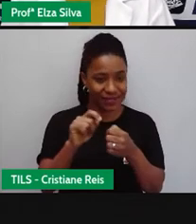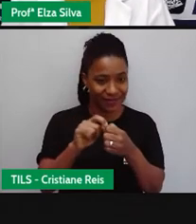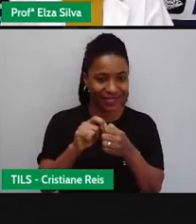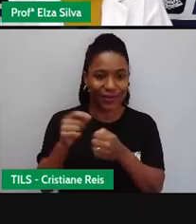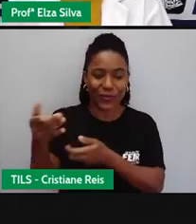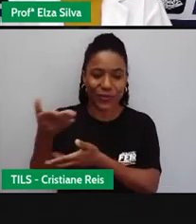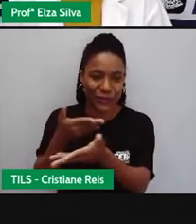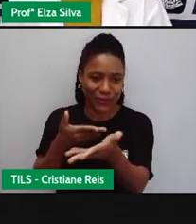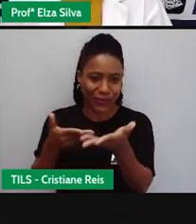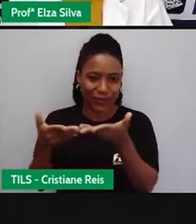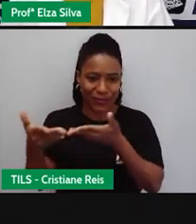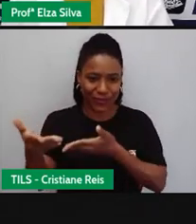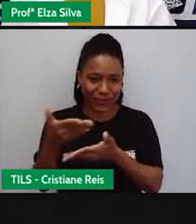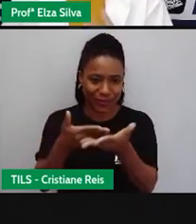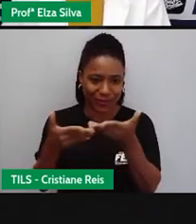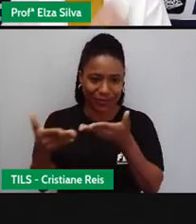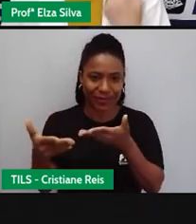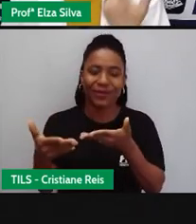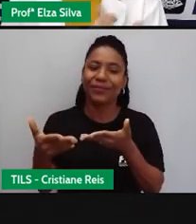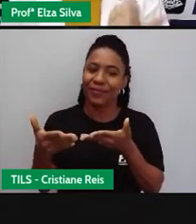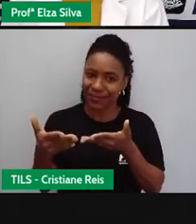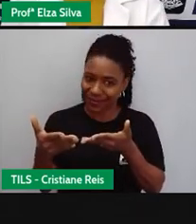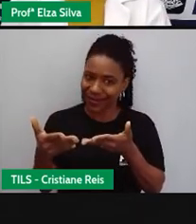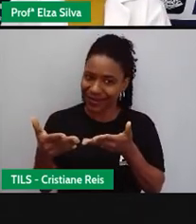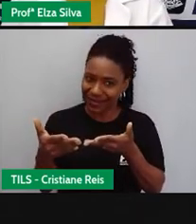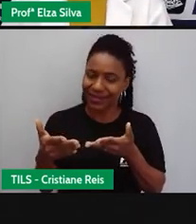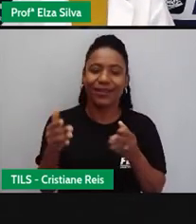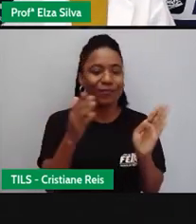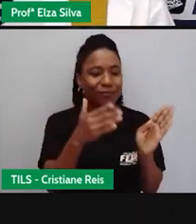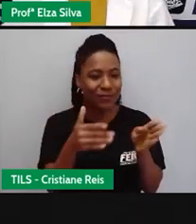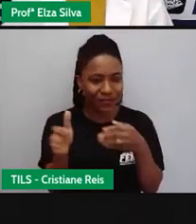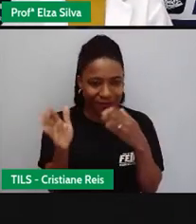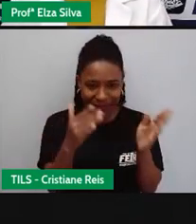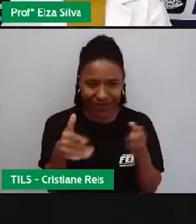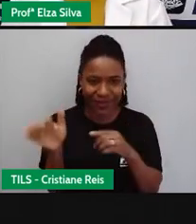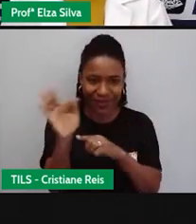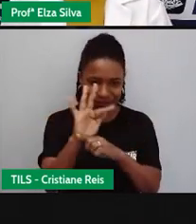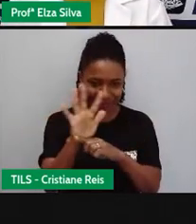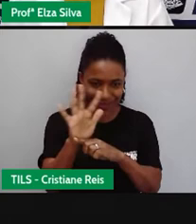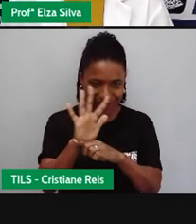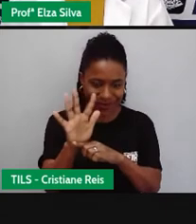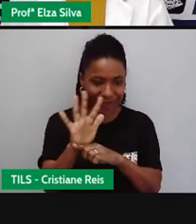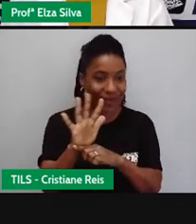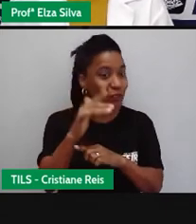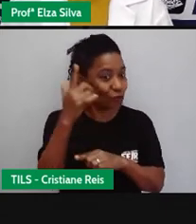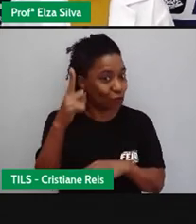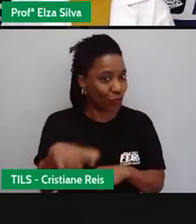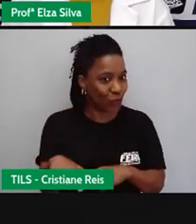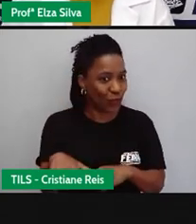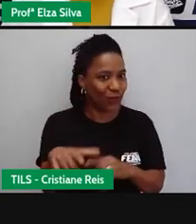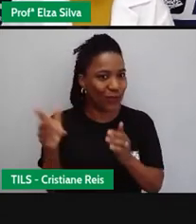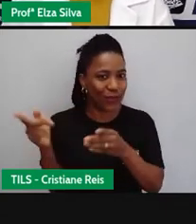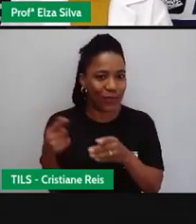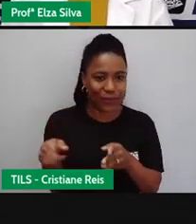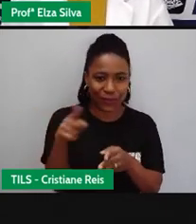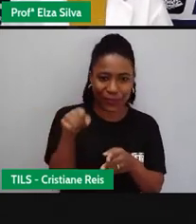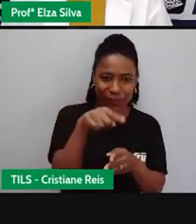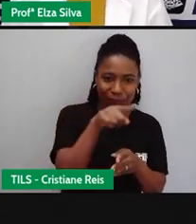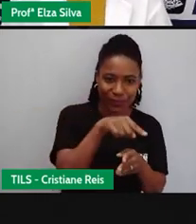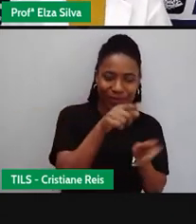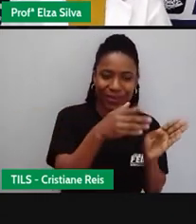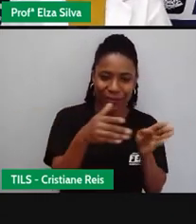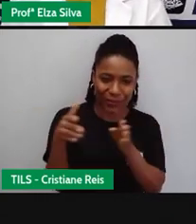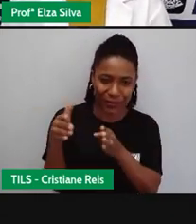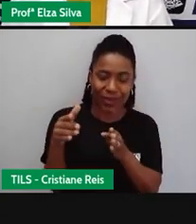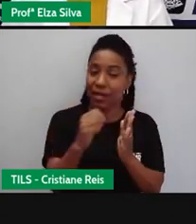junto conosco, depois que forem assistir novamente esta aula. E não esqueçam de registrar a atividade no